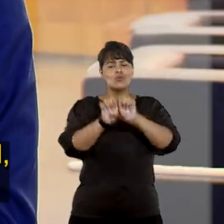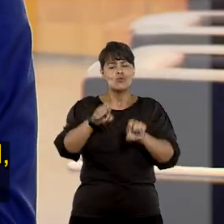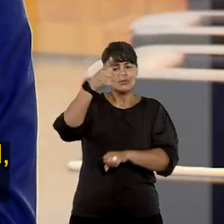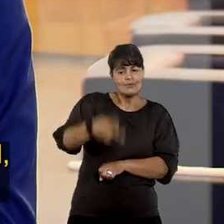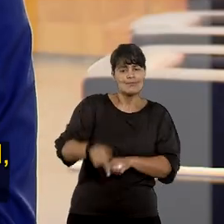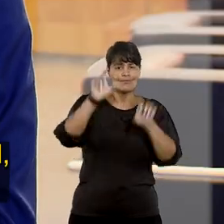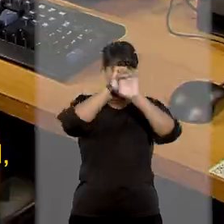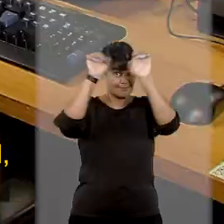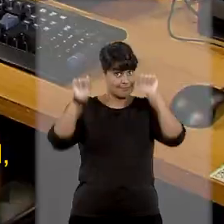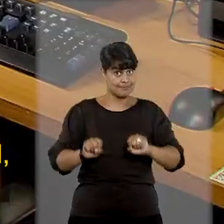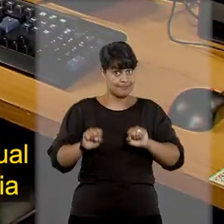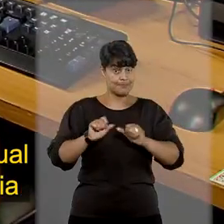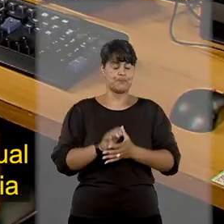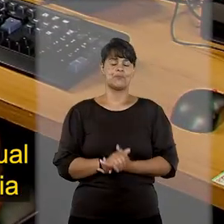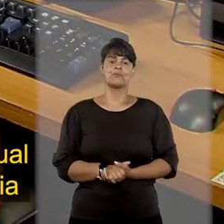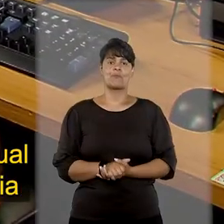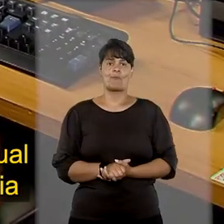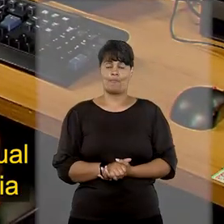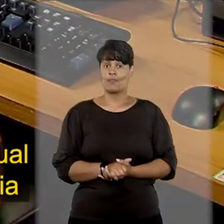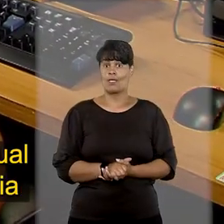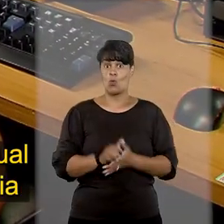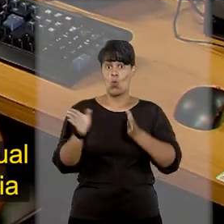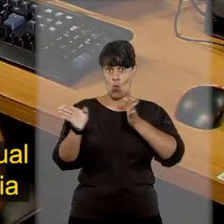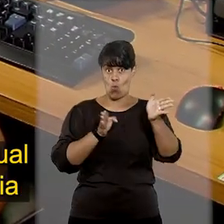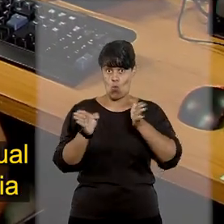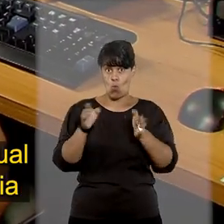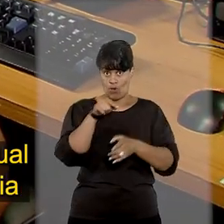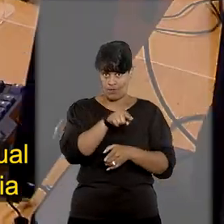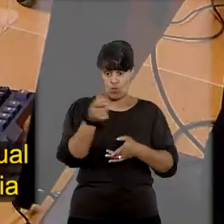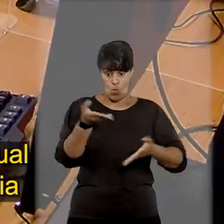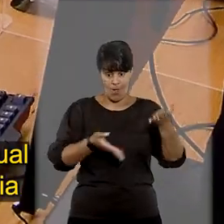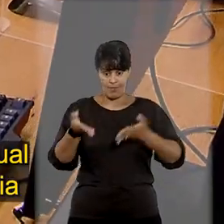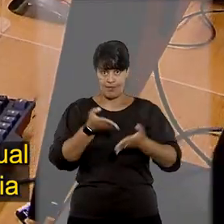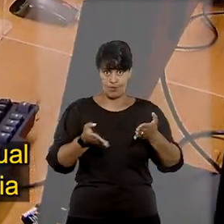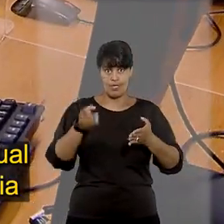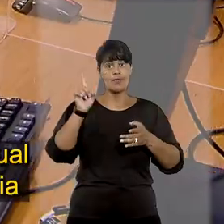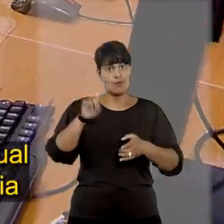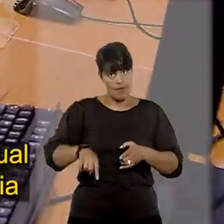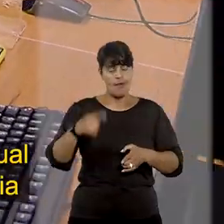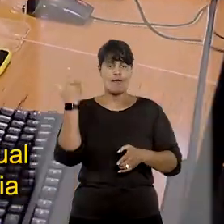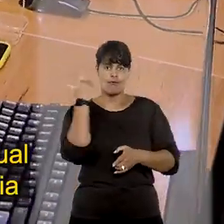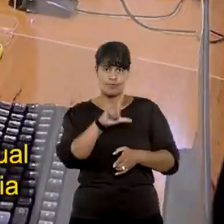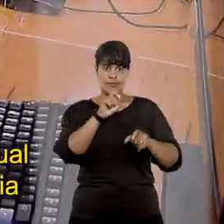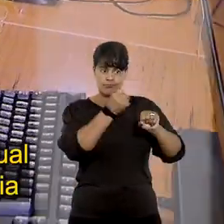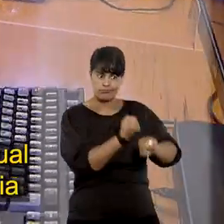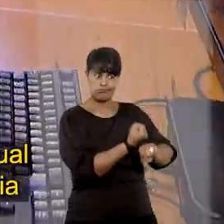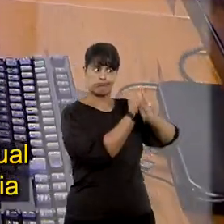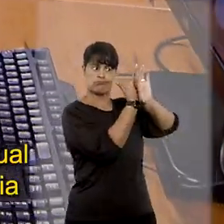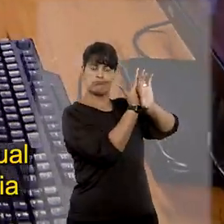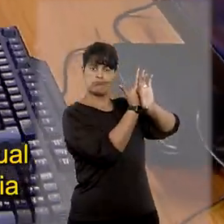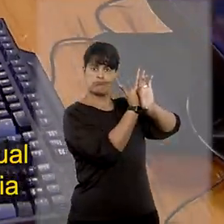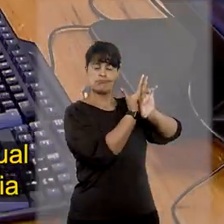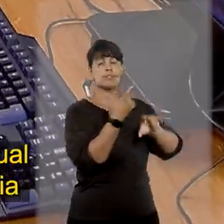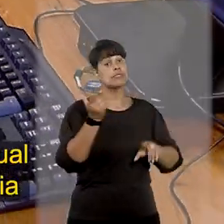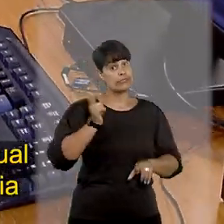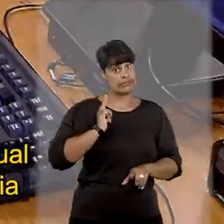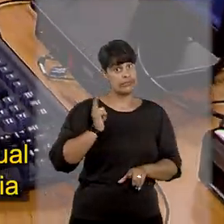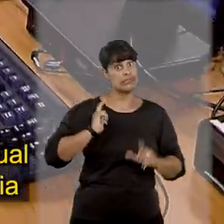auxílio de outras pessoas. O atendimento na sala acessível do Balcão Virtual do STJ é feito por meio de uma